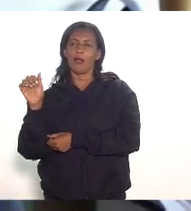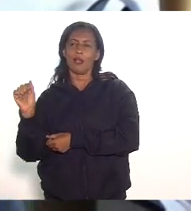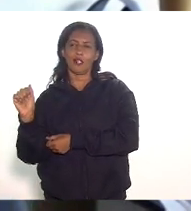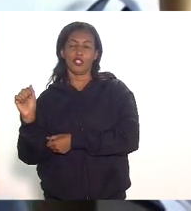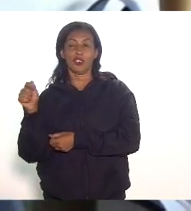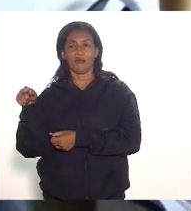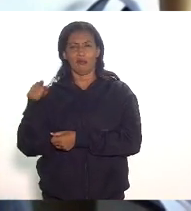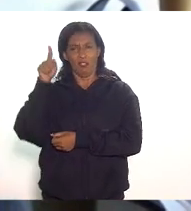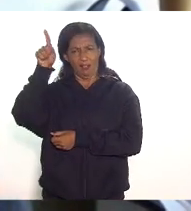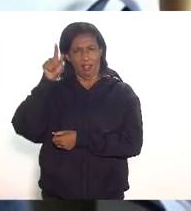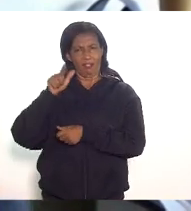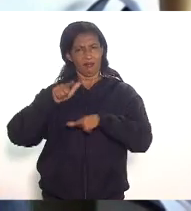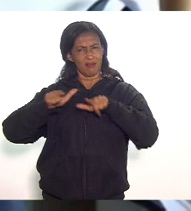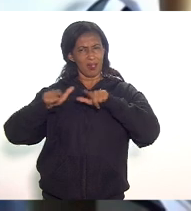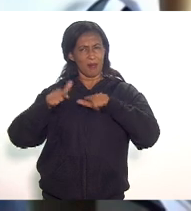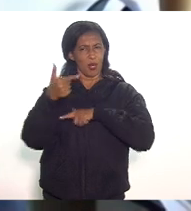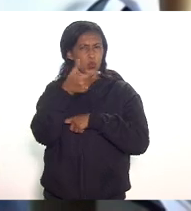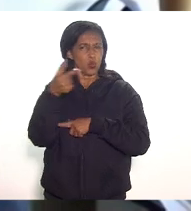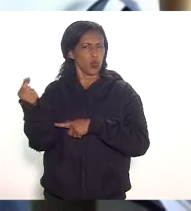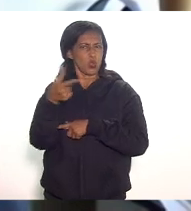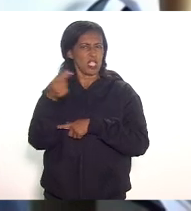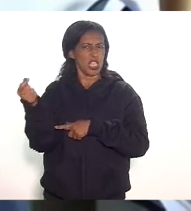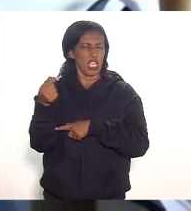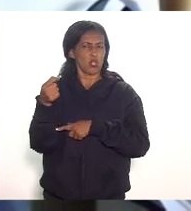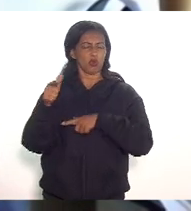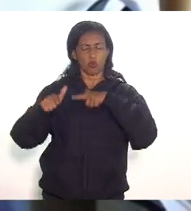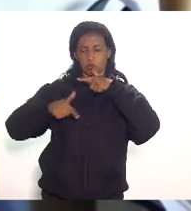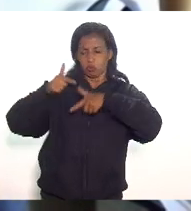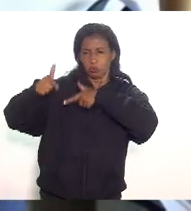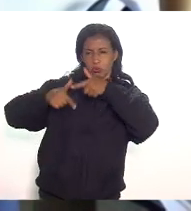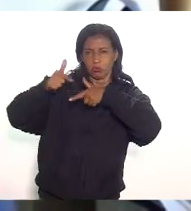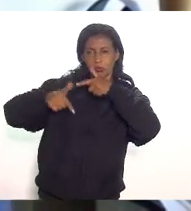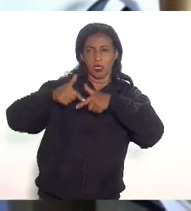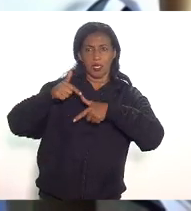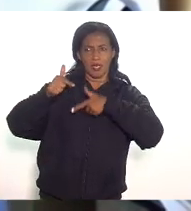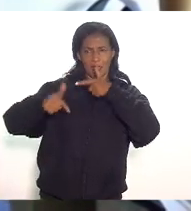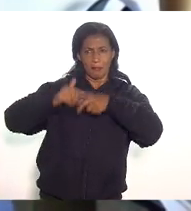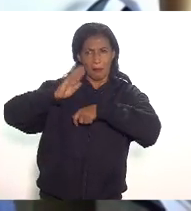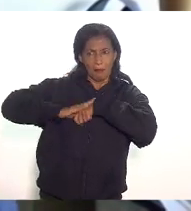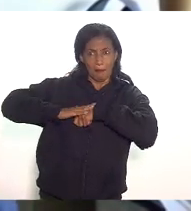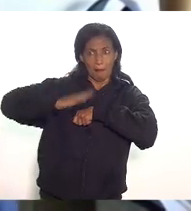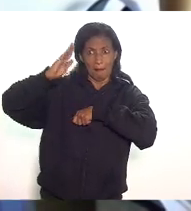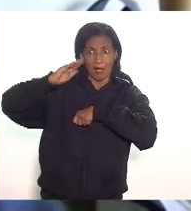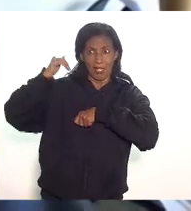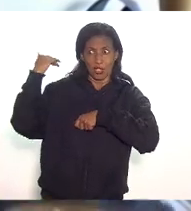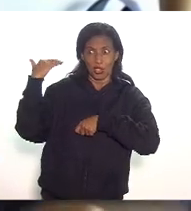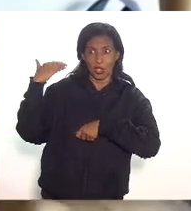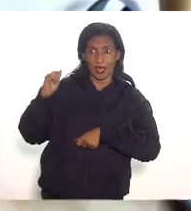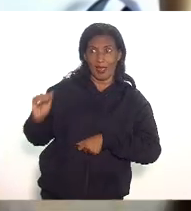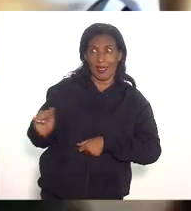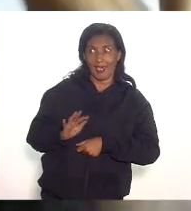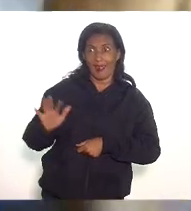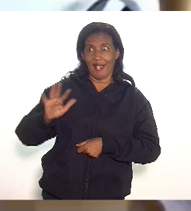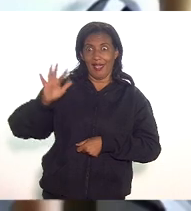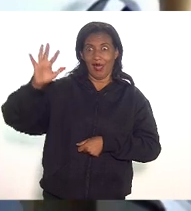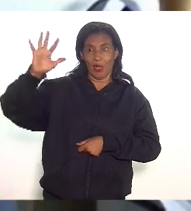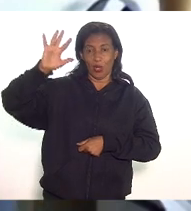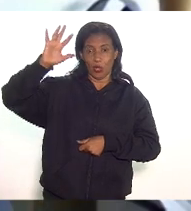empregos ia ser o emprego mais caro do planeta e que ser que ser de toda